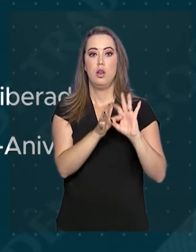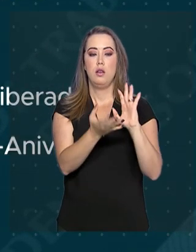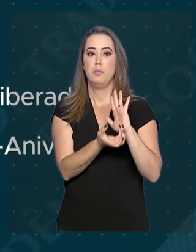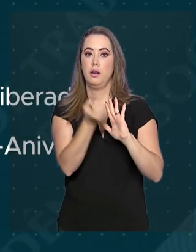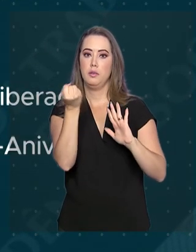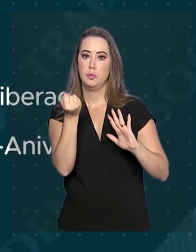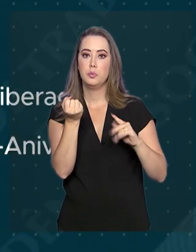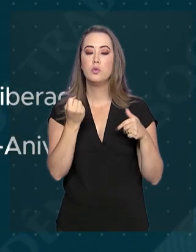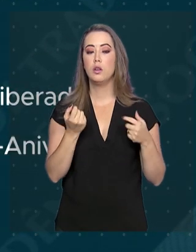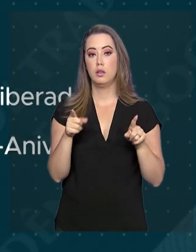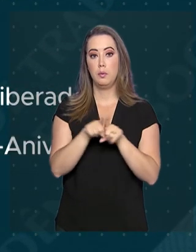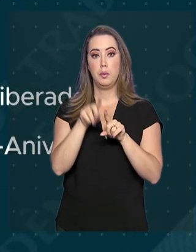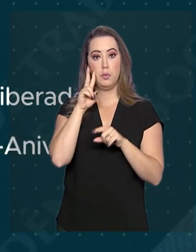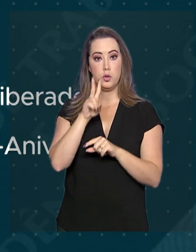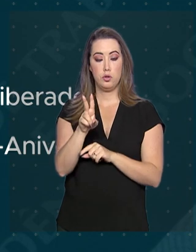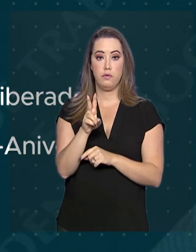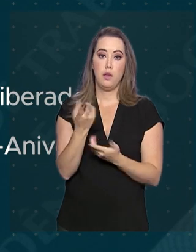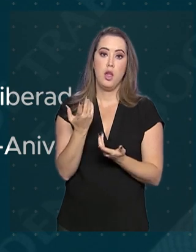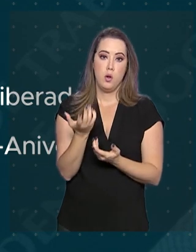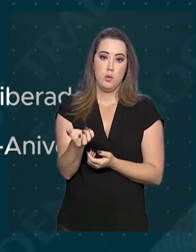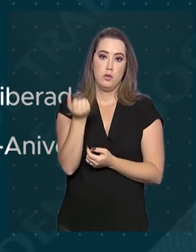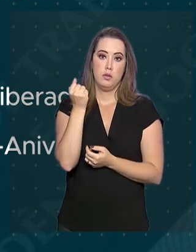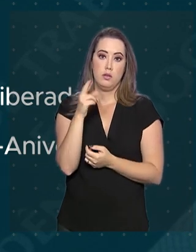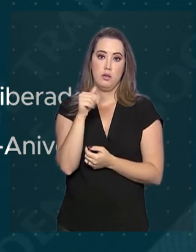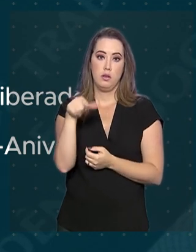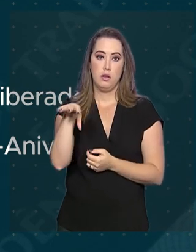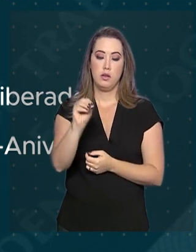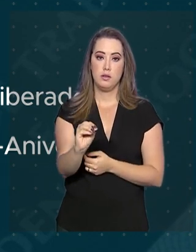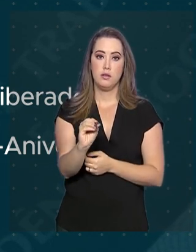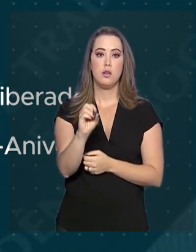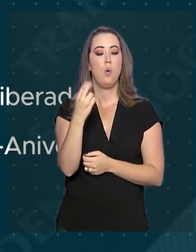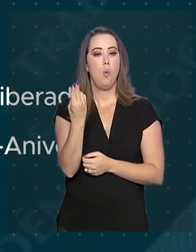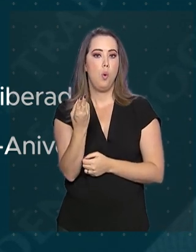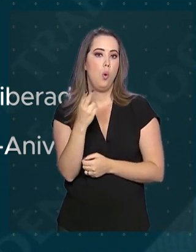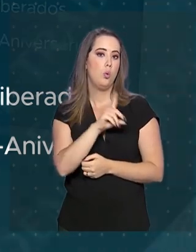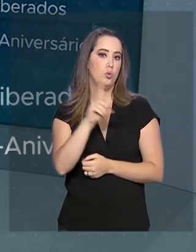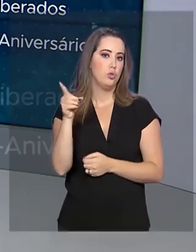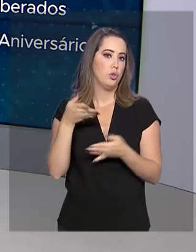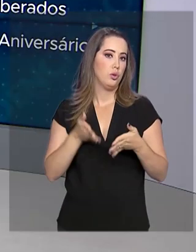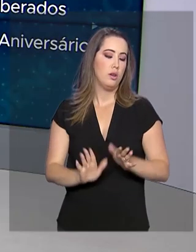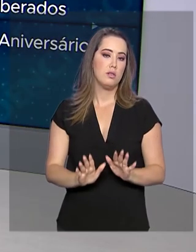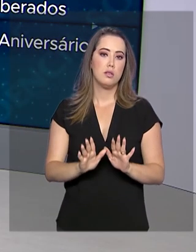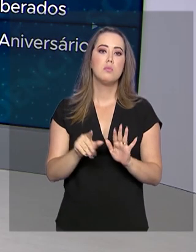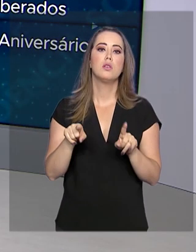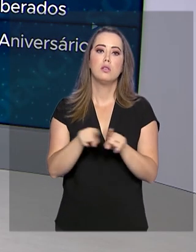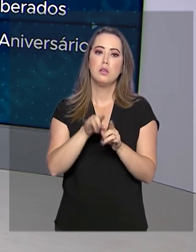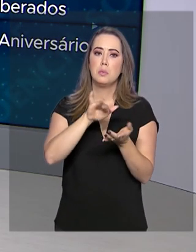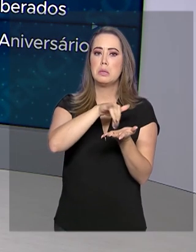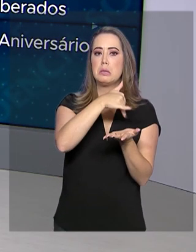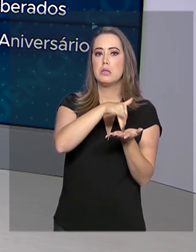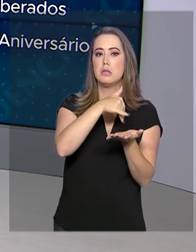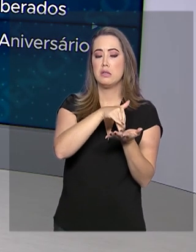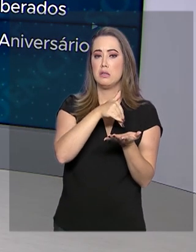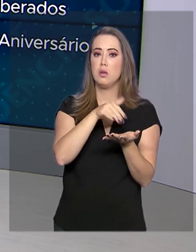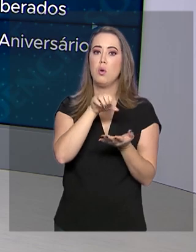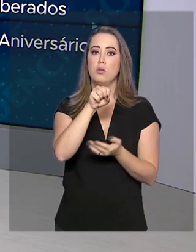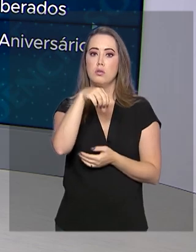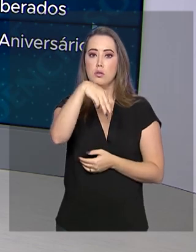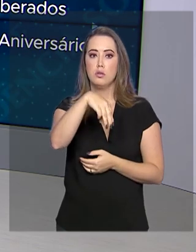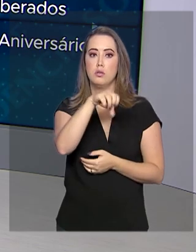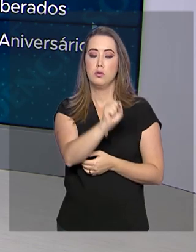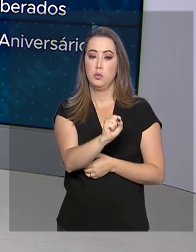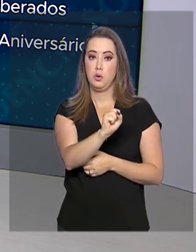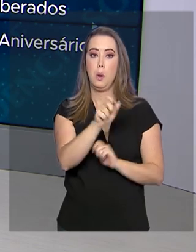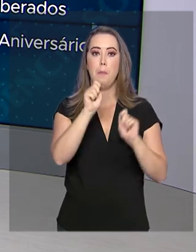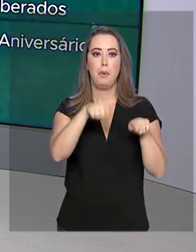pode também optar pelo saque rescisão ou saque aniversário e ainda cadastrar serviço de SMS. O